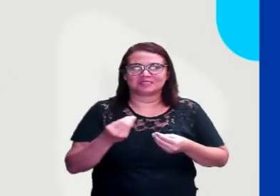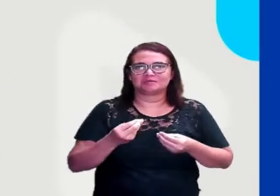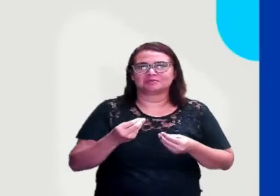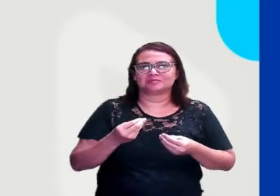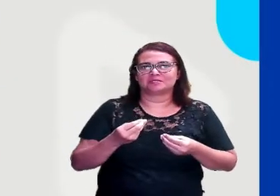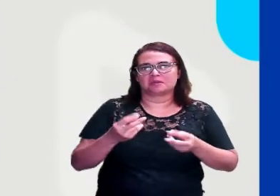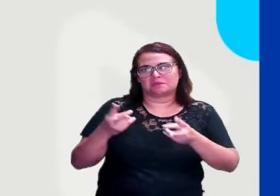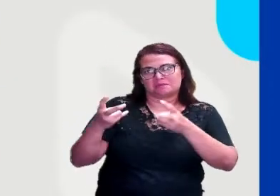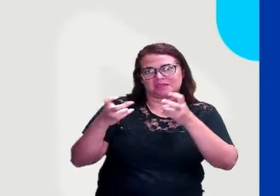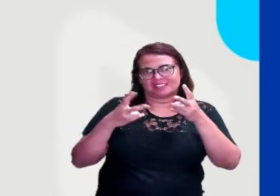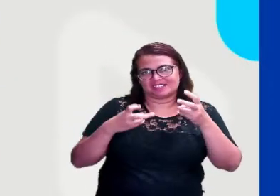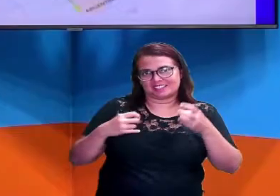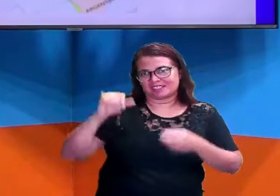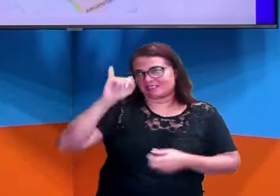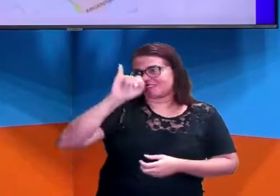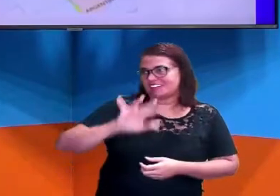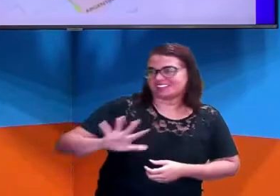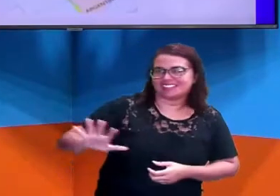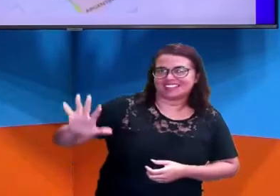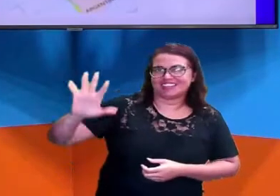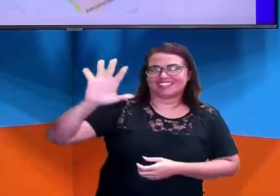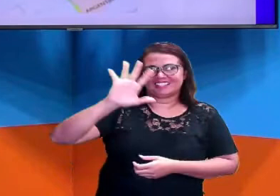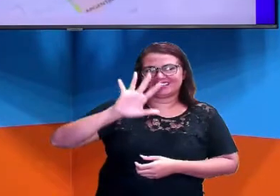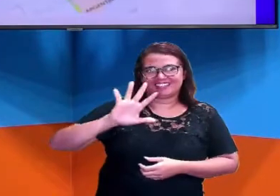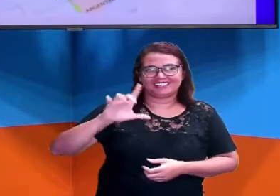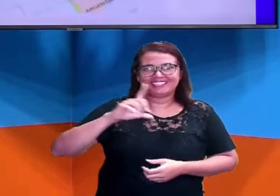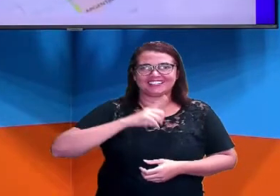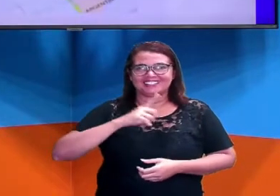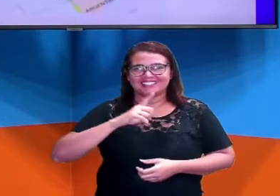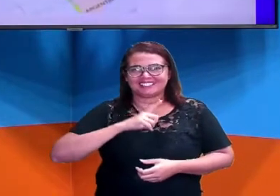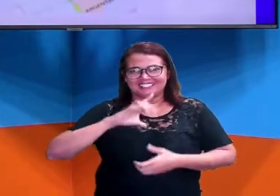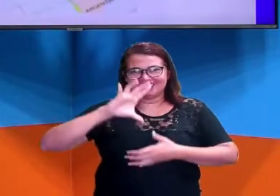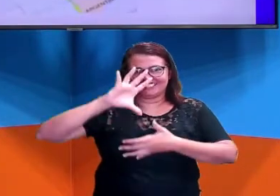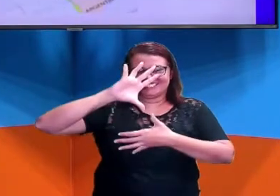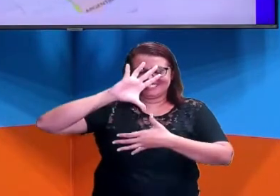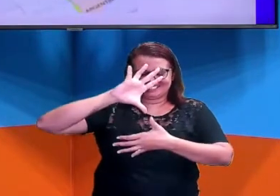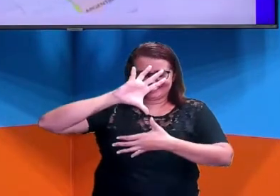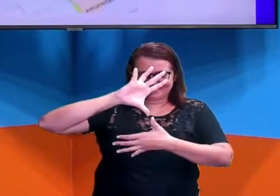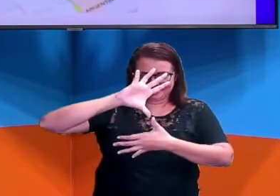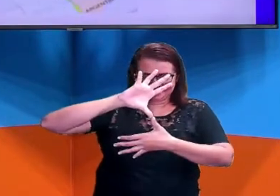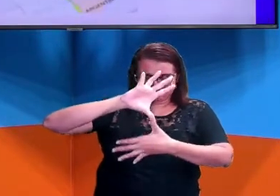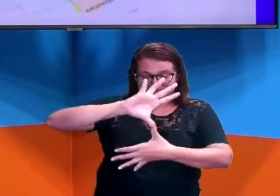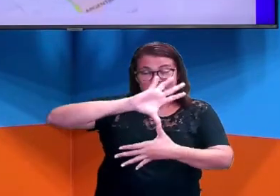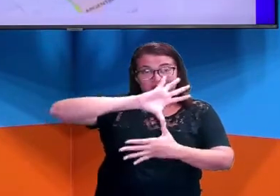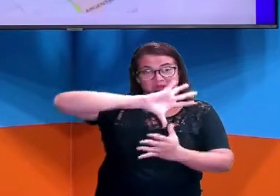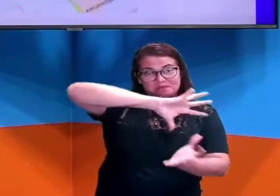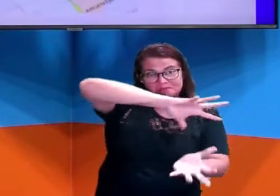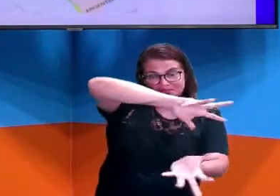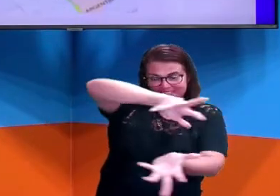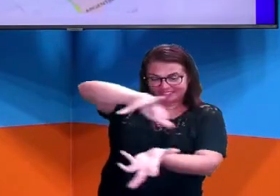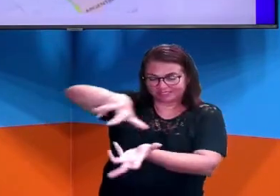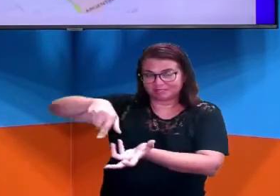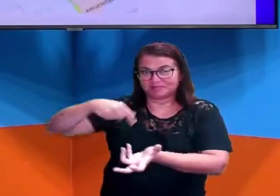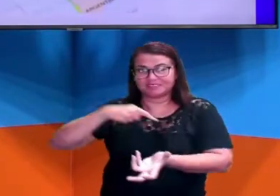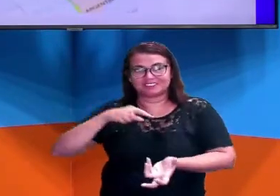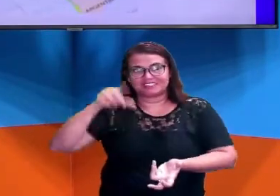aqui nessa imagem é que eu trouxe para vocês um mapa mundial. Onde a gente vê o Brasil, a